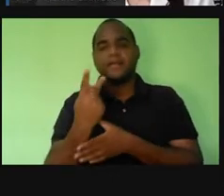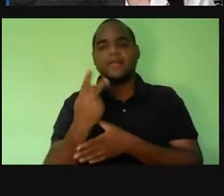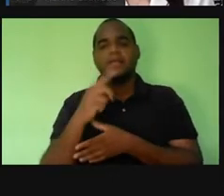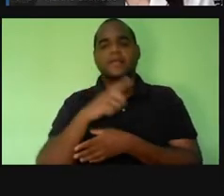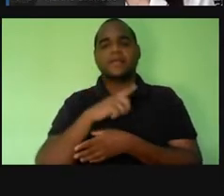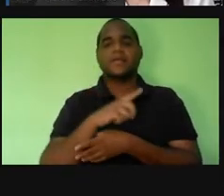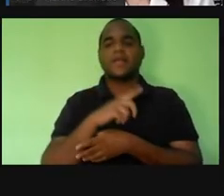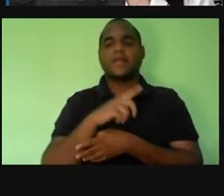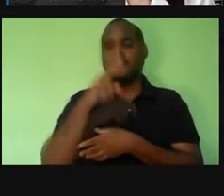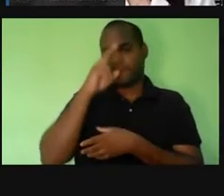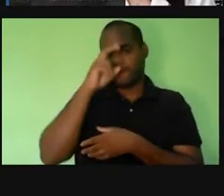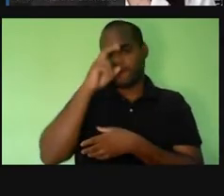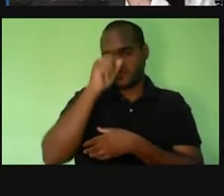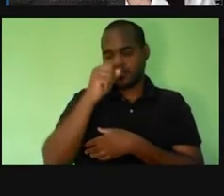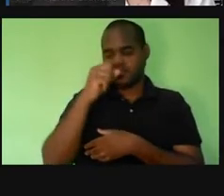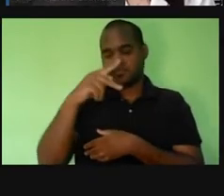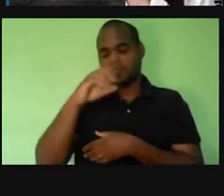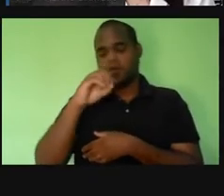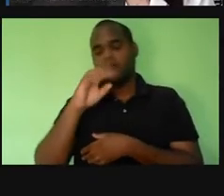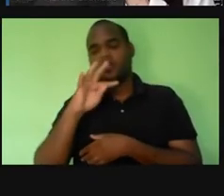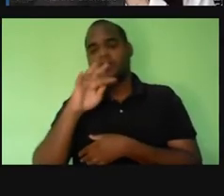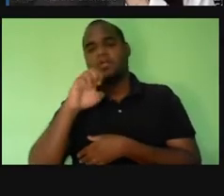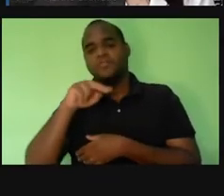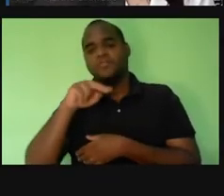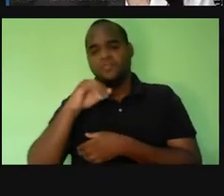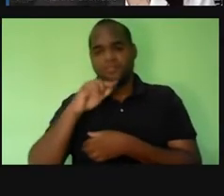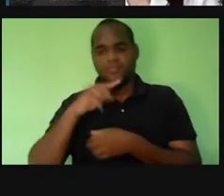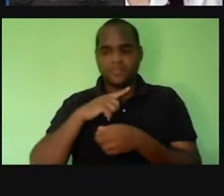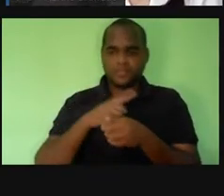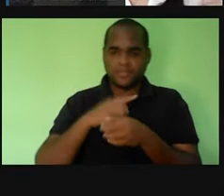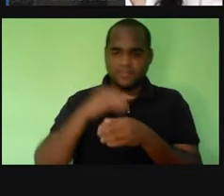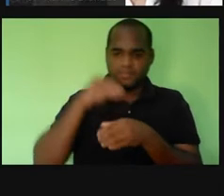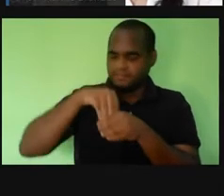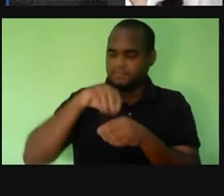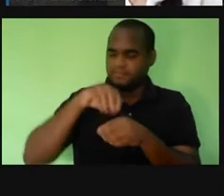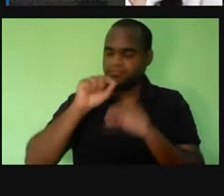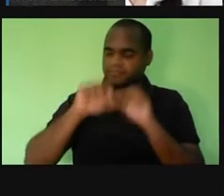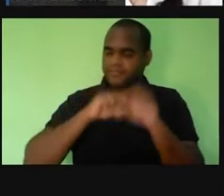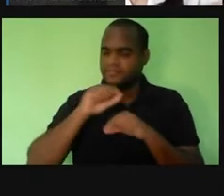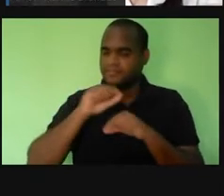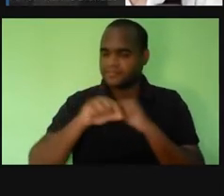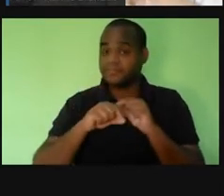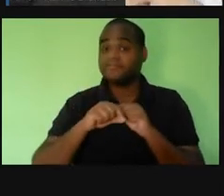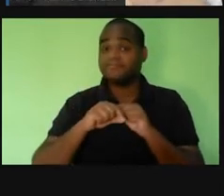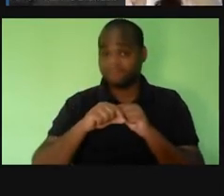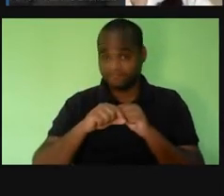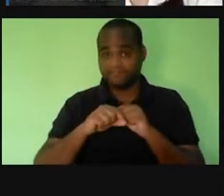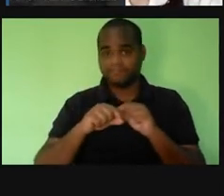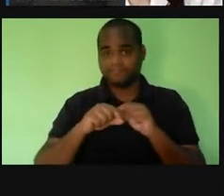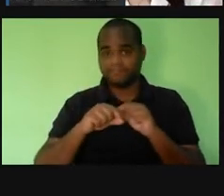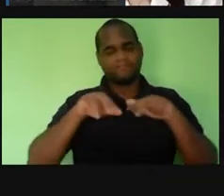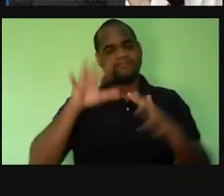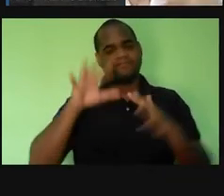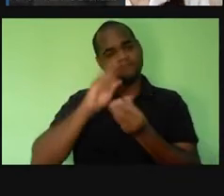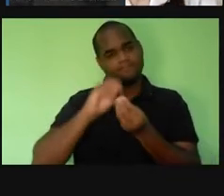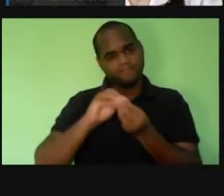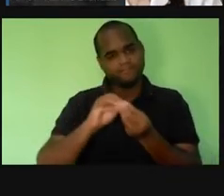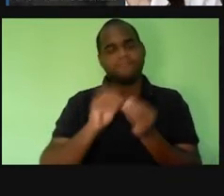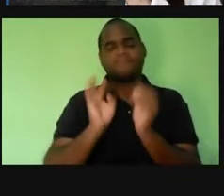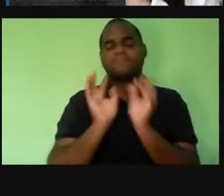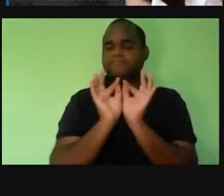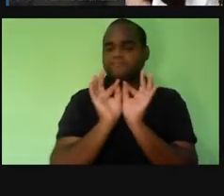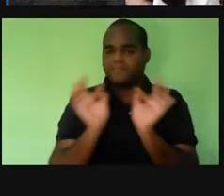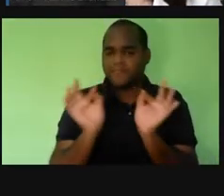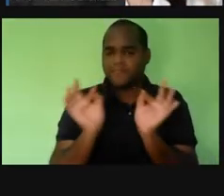potencial de hidrogênio único. Então, de uma maneira bem resumida e bem